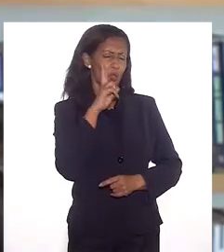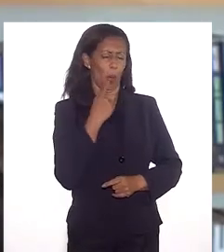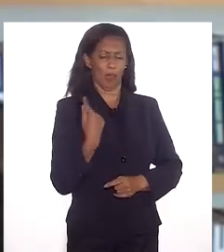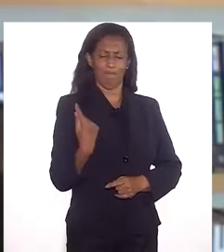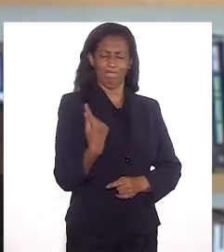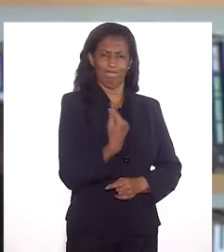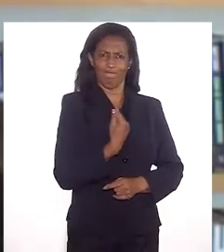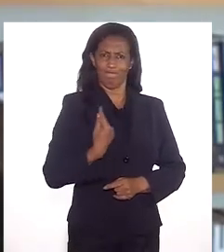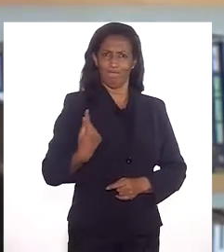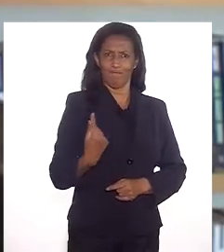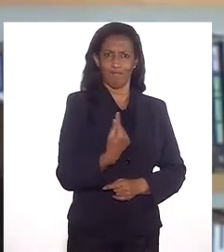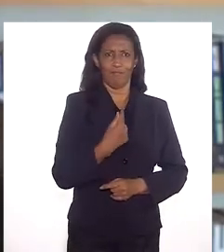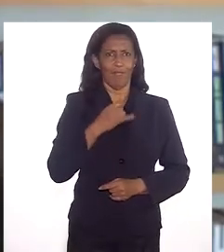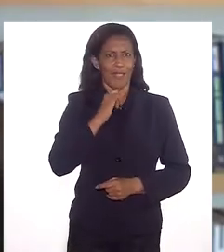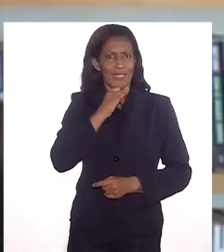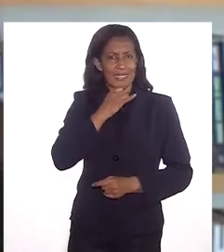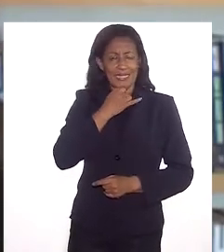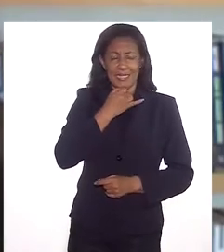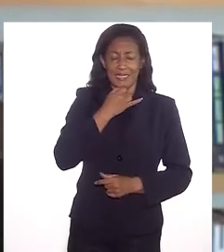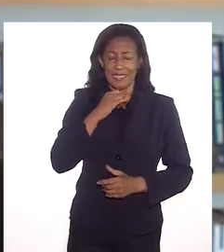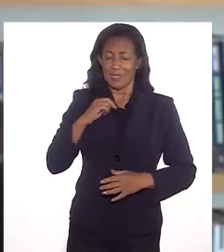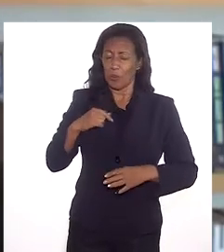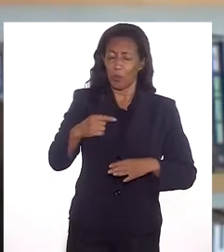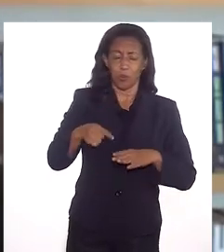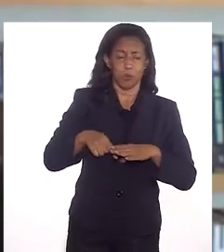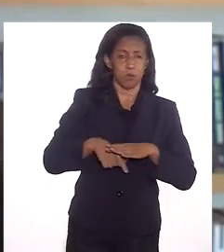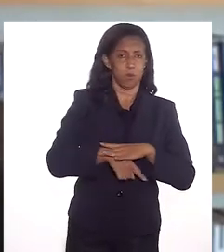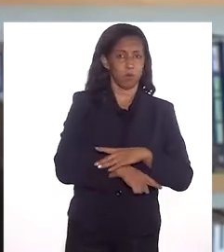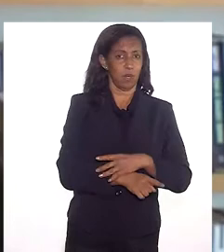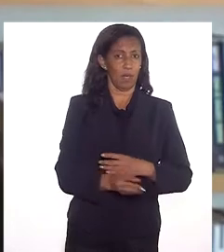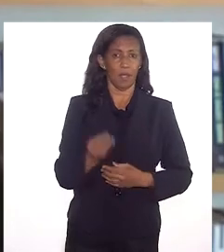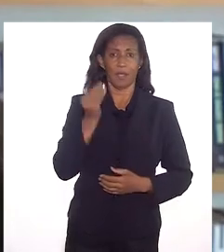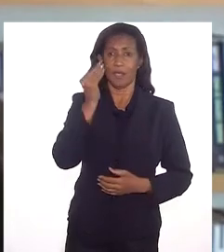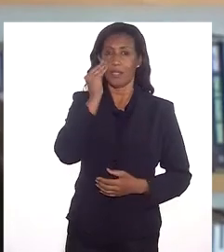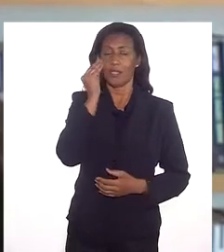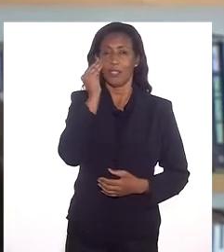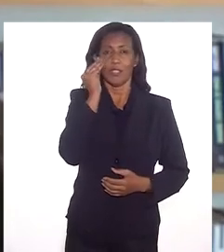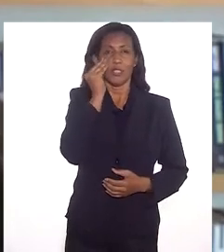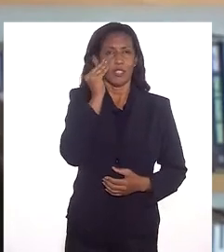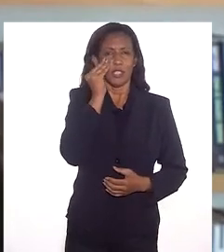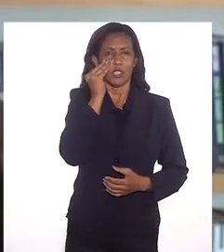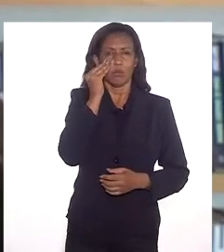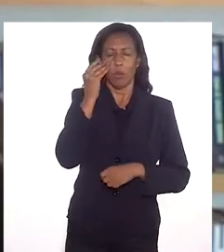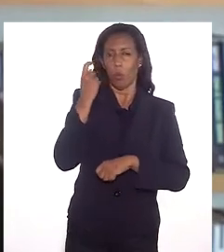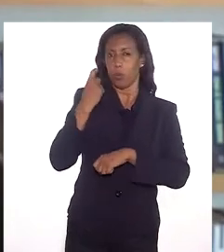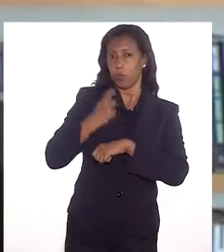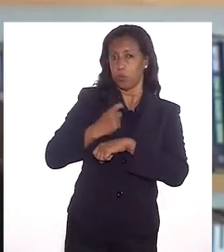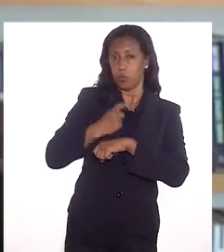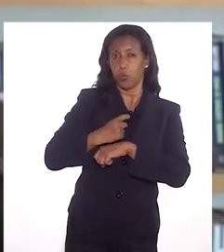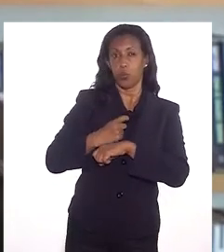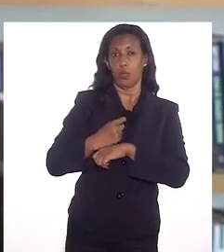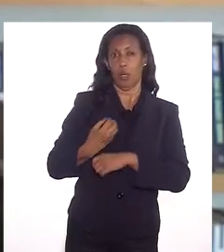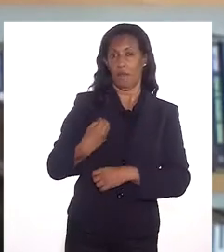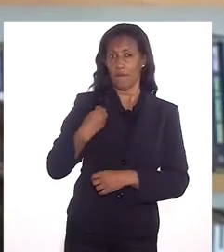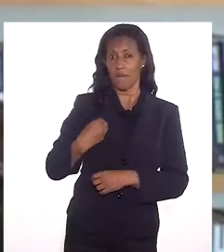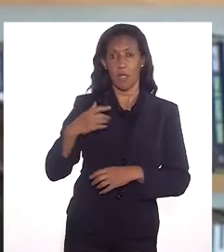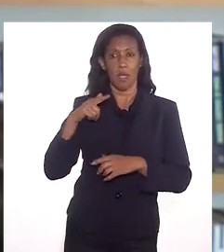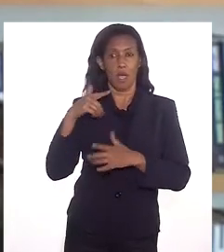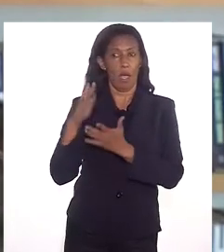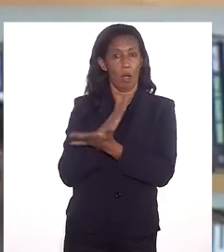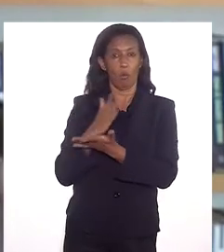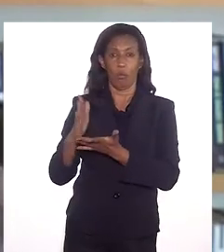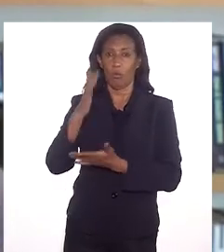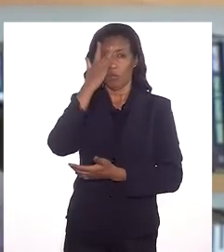de solidão, de extrema tristeza, uma experiência muito dura de alguns idosos,